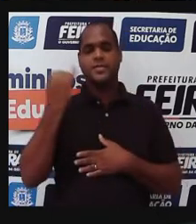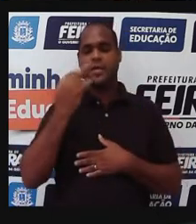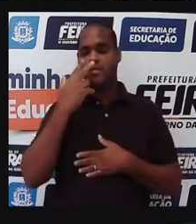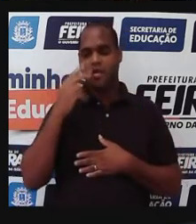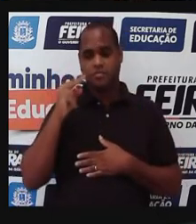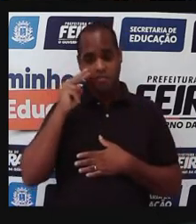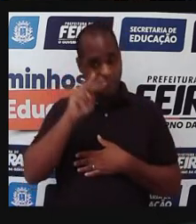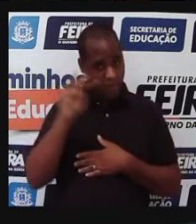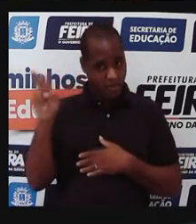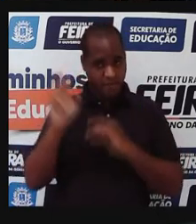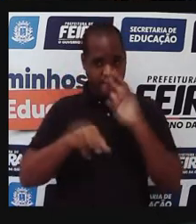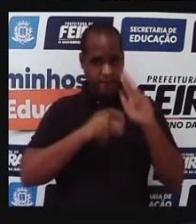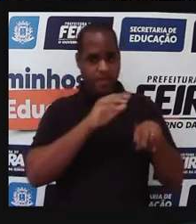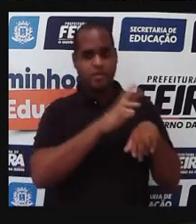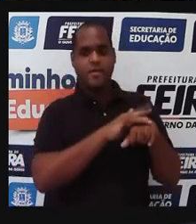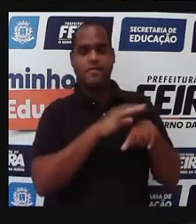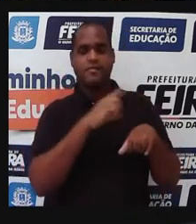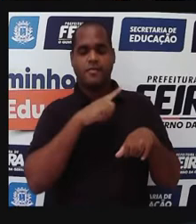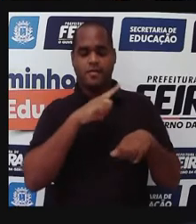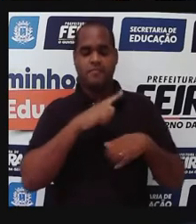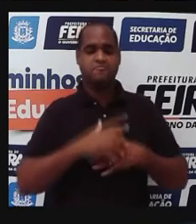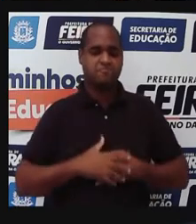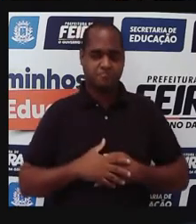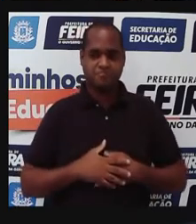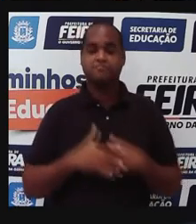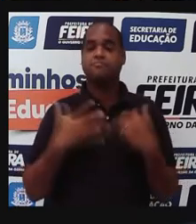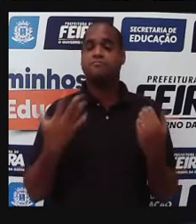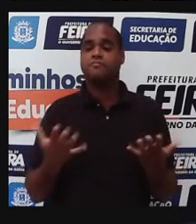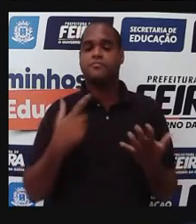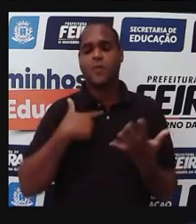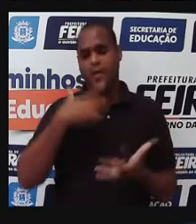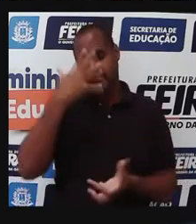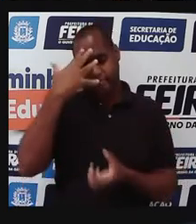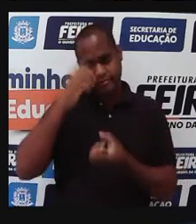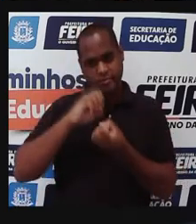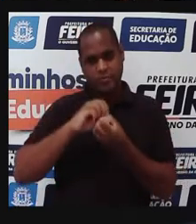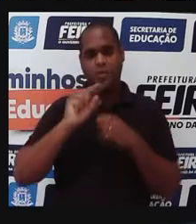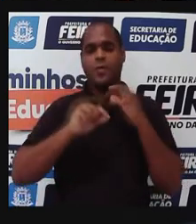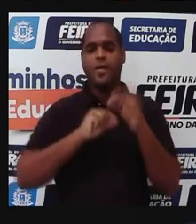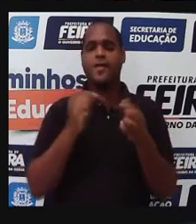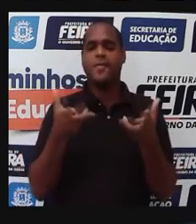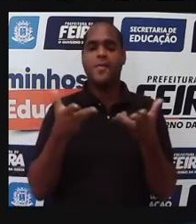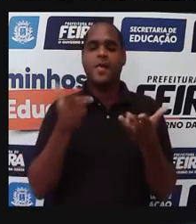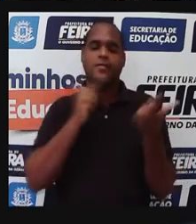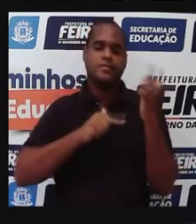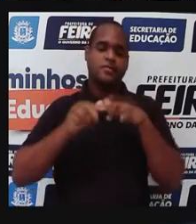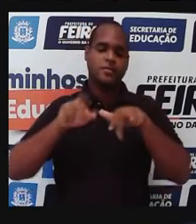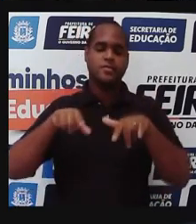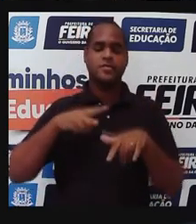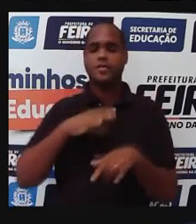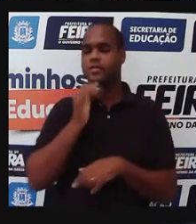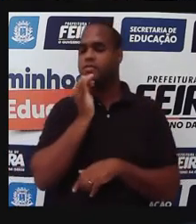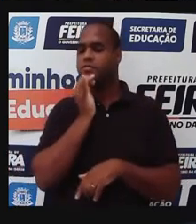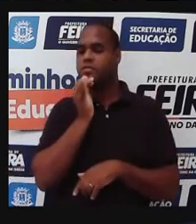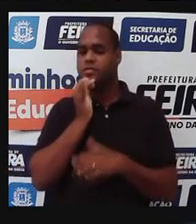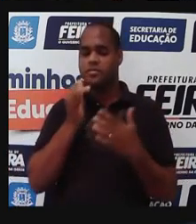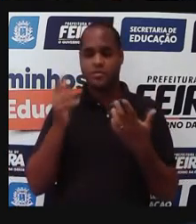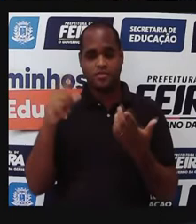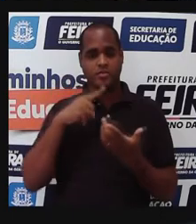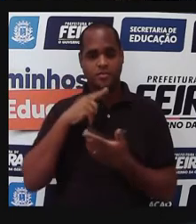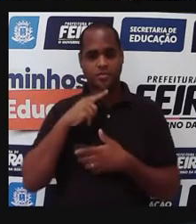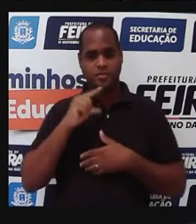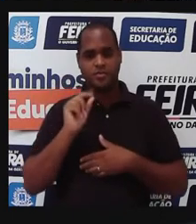sobre essas doenças, né, e entender o mecanismo delas. Então, por exemplo, nós temos